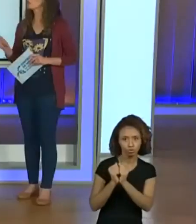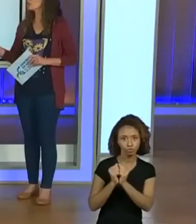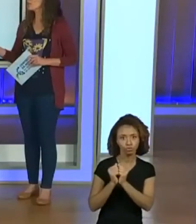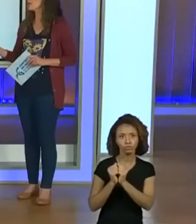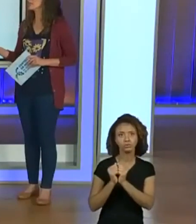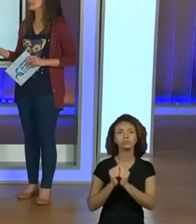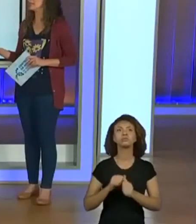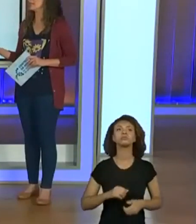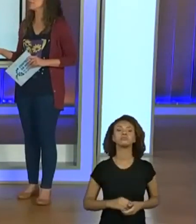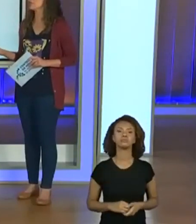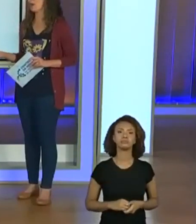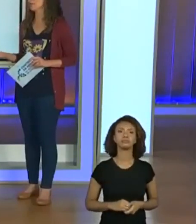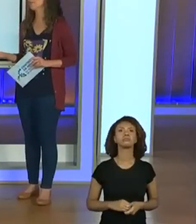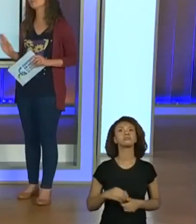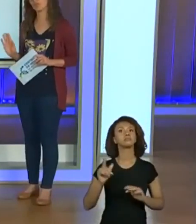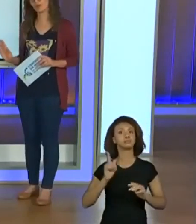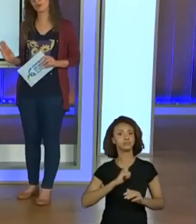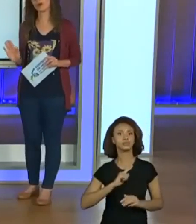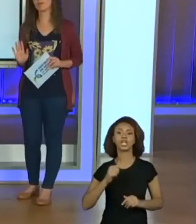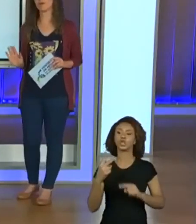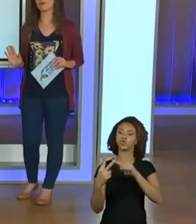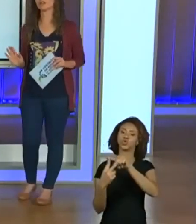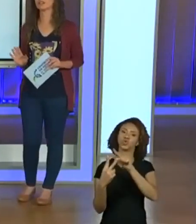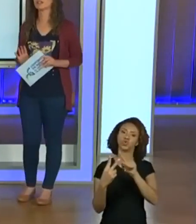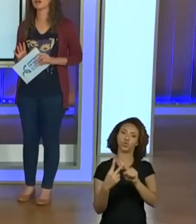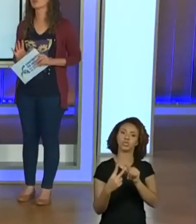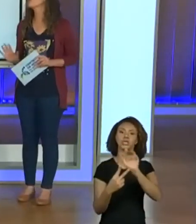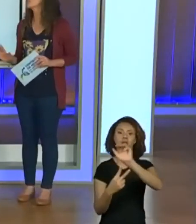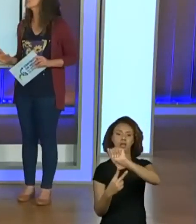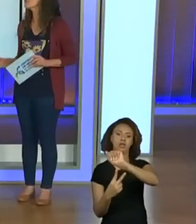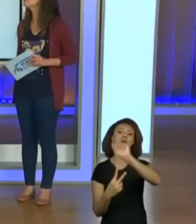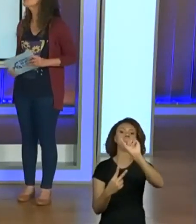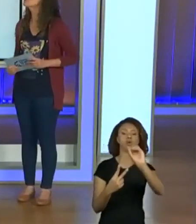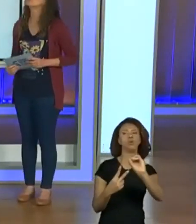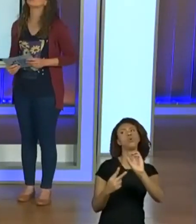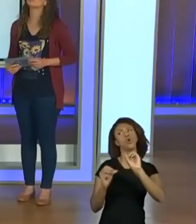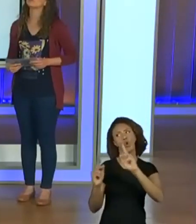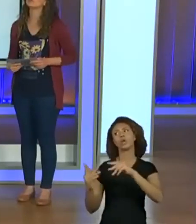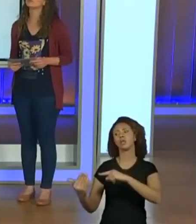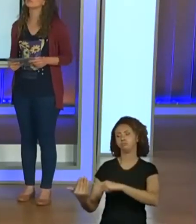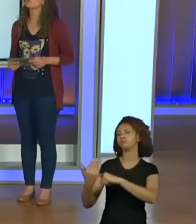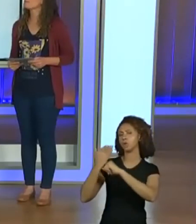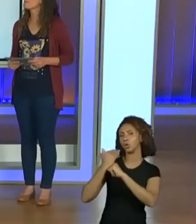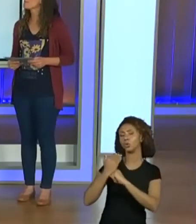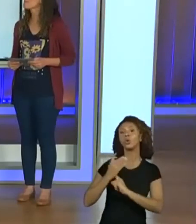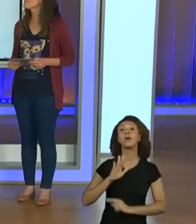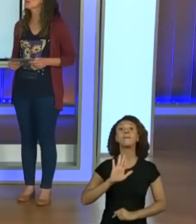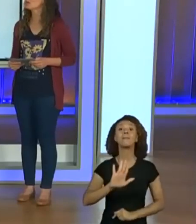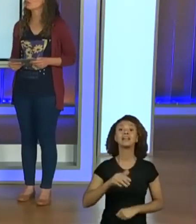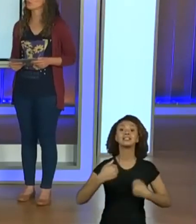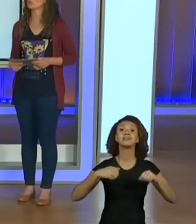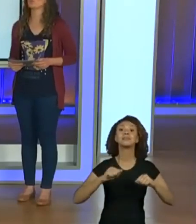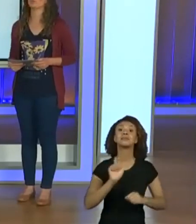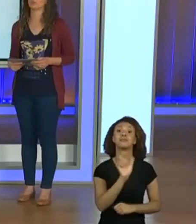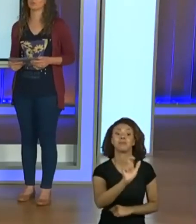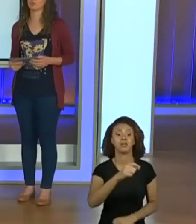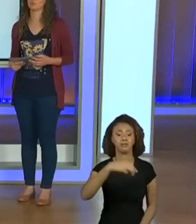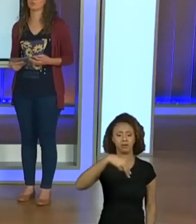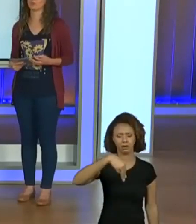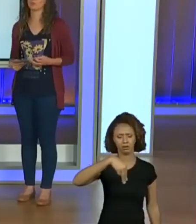Ela usou duas boas letras, já. Já foi uma boa sugestão. Só que eu preciso falar mão. Mão.